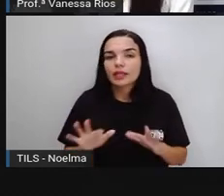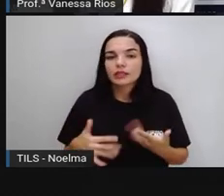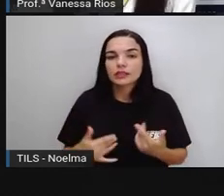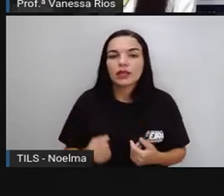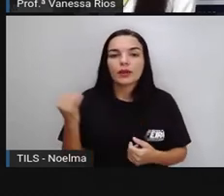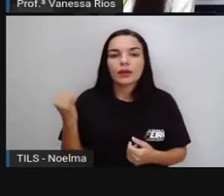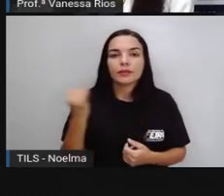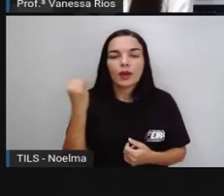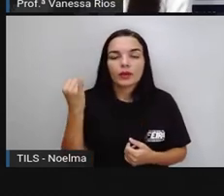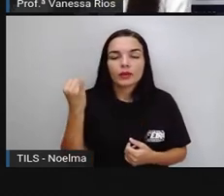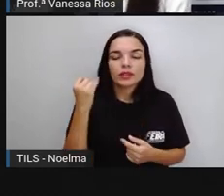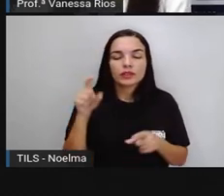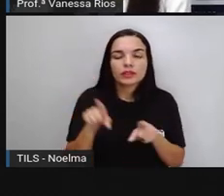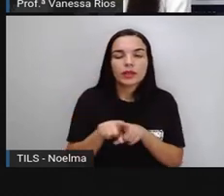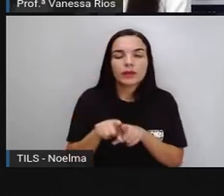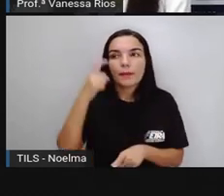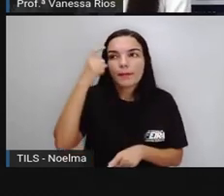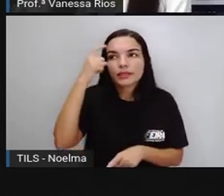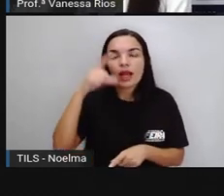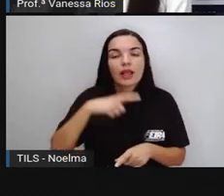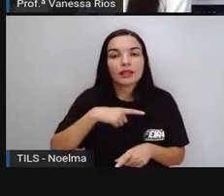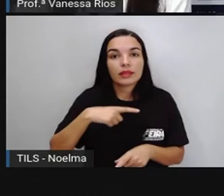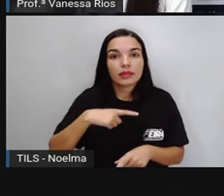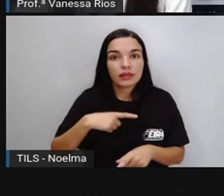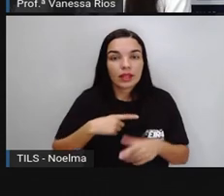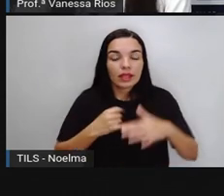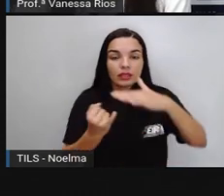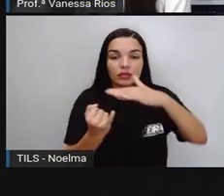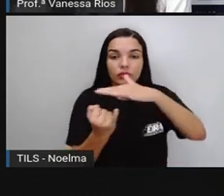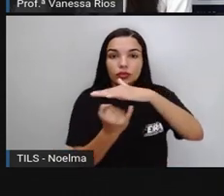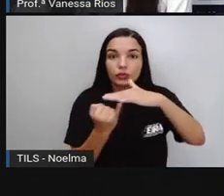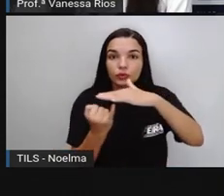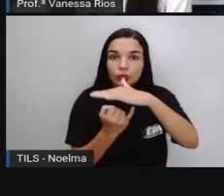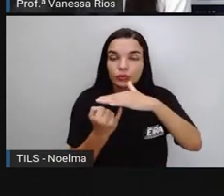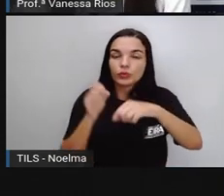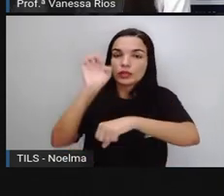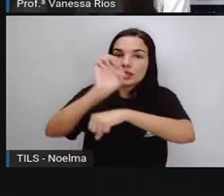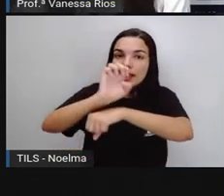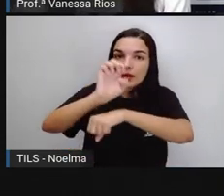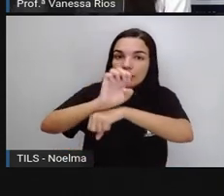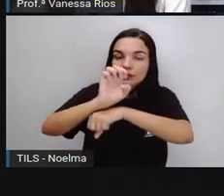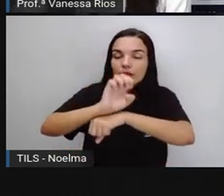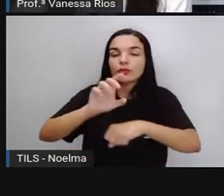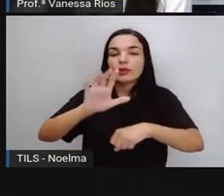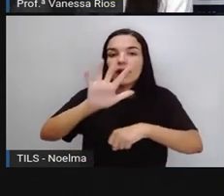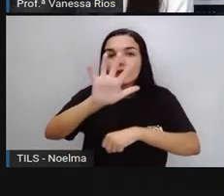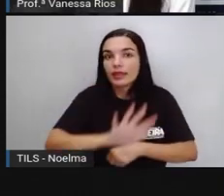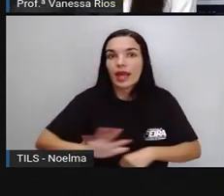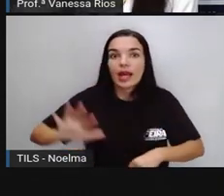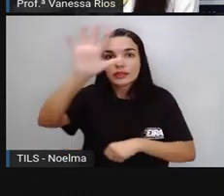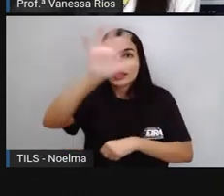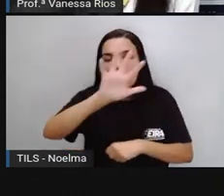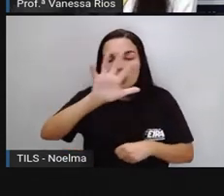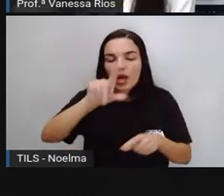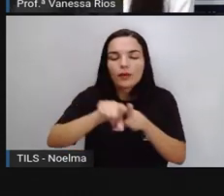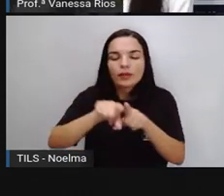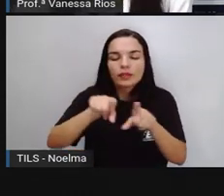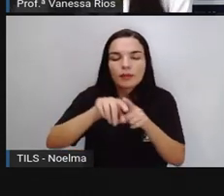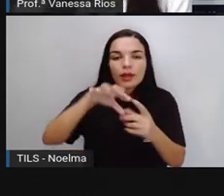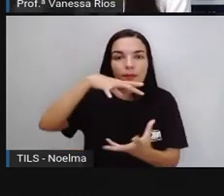a gente pensar aí que existem órgãos a nível estadual, a nível nacional, a nível mundial,